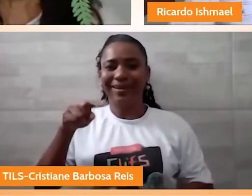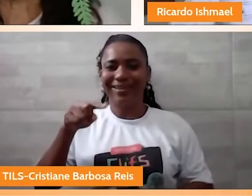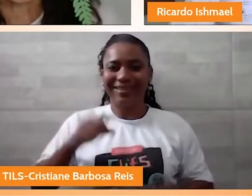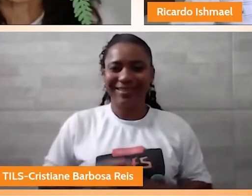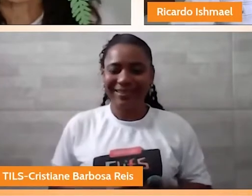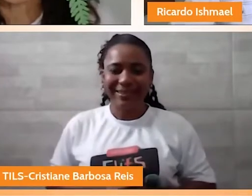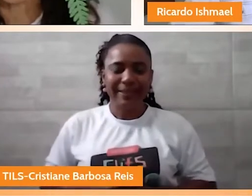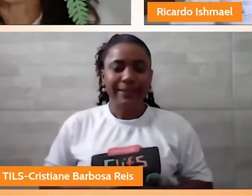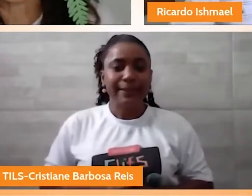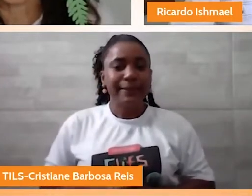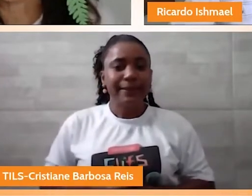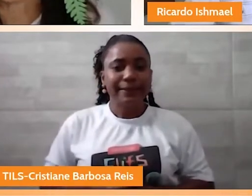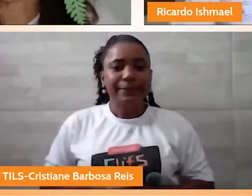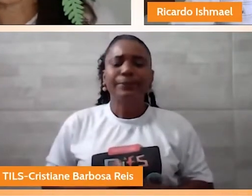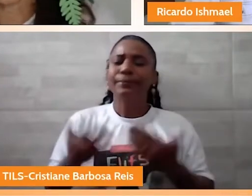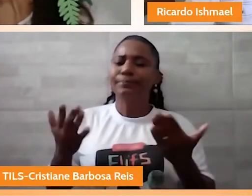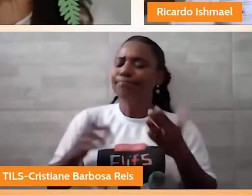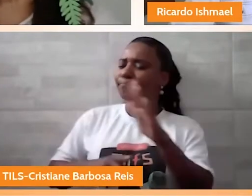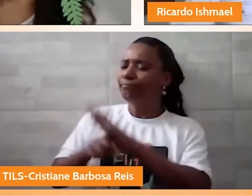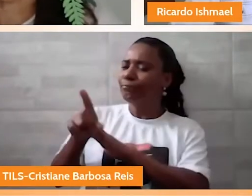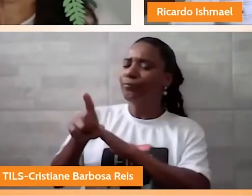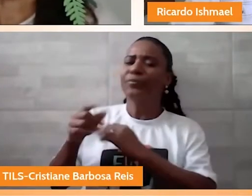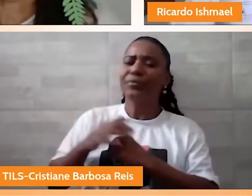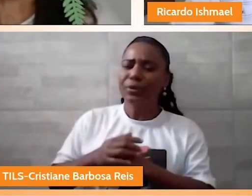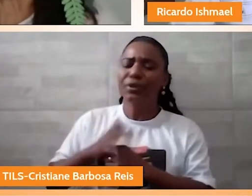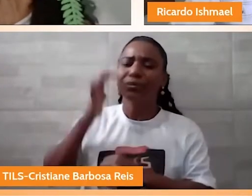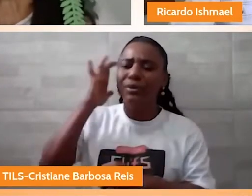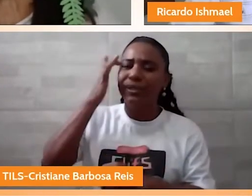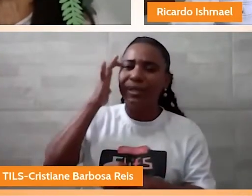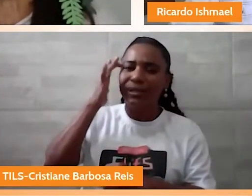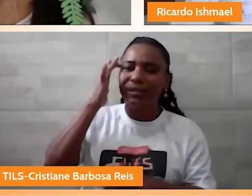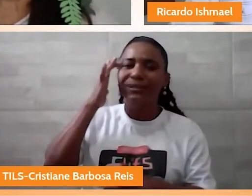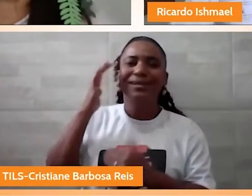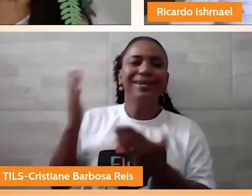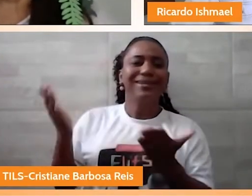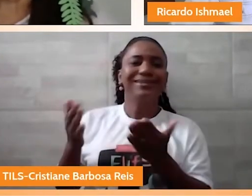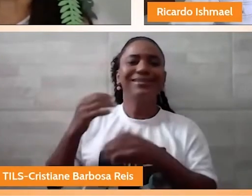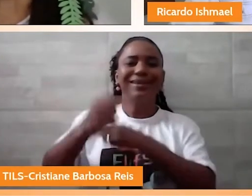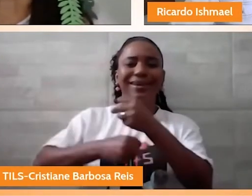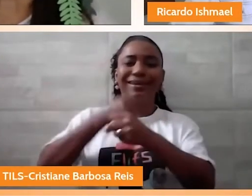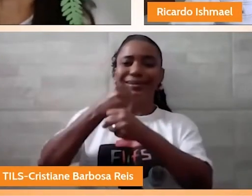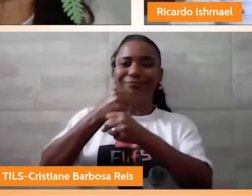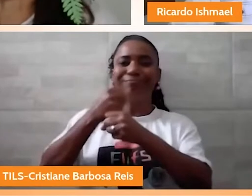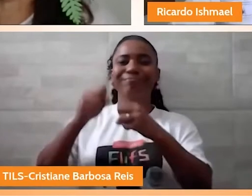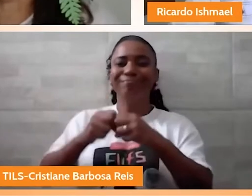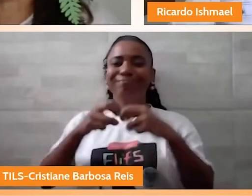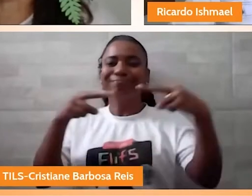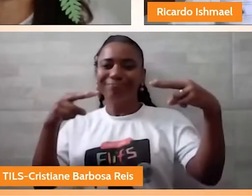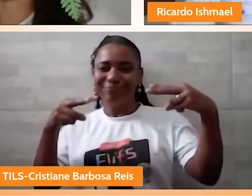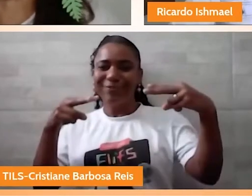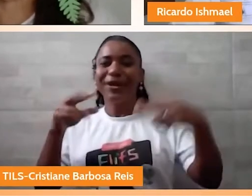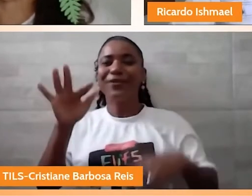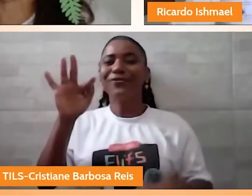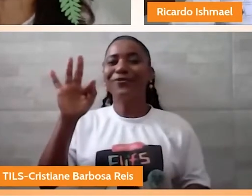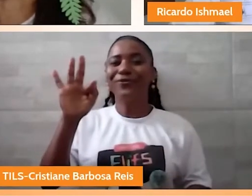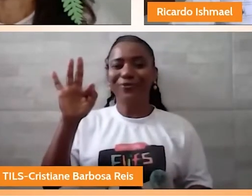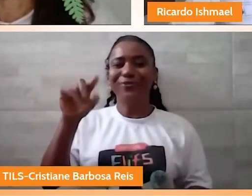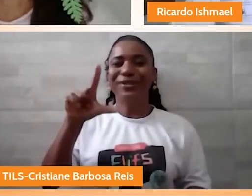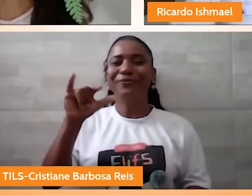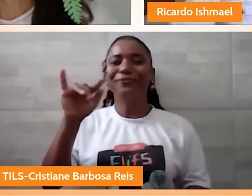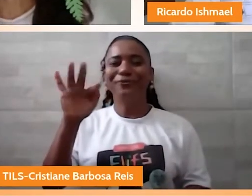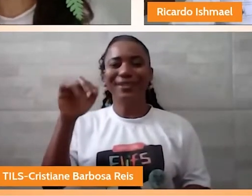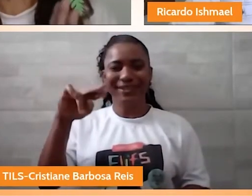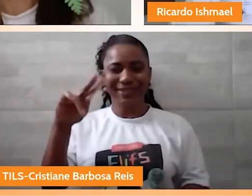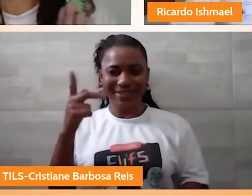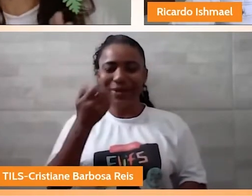E o que você está achando da Flifes, desse primeiro ano, desse momento para o público infanto-juvenil, que é a Flifinha? Então,